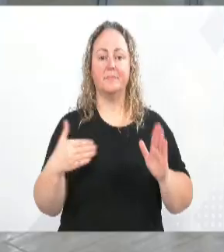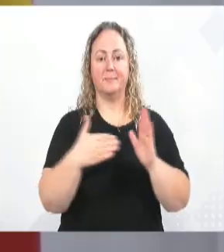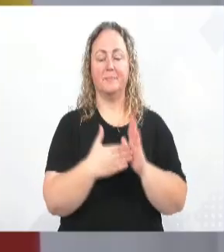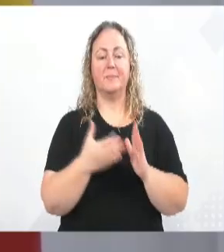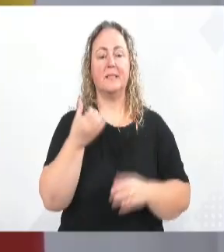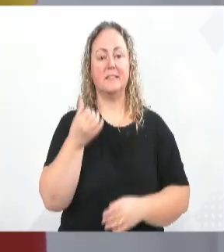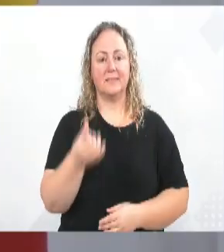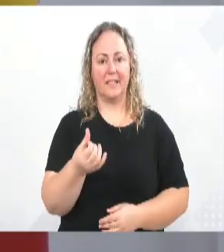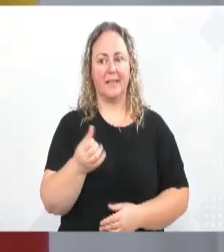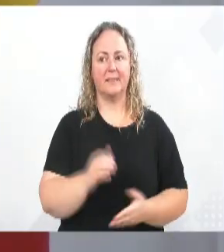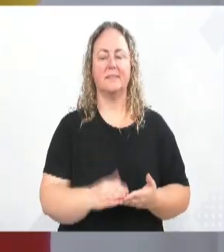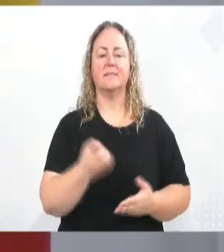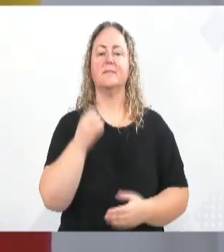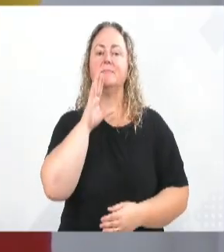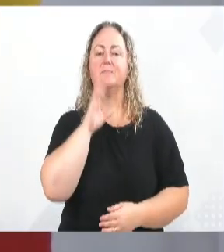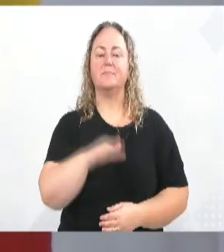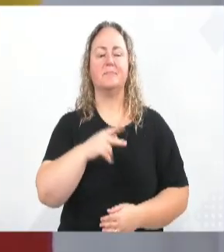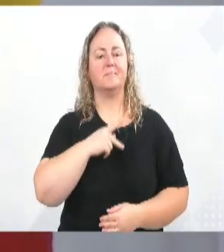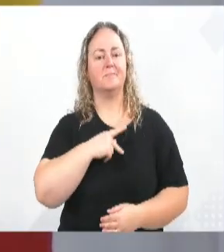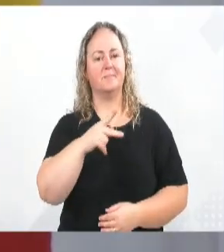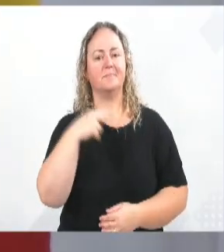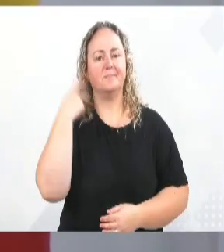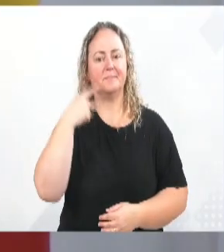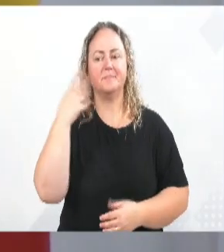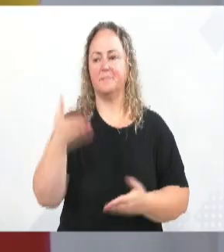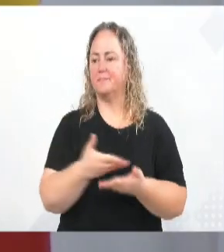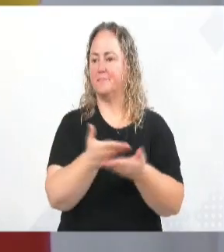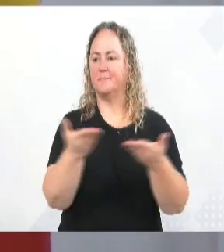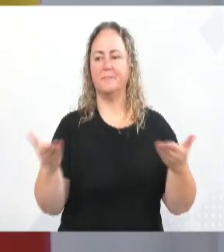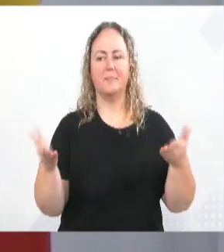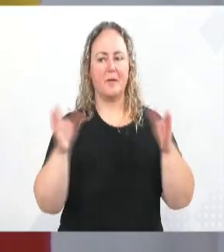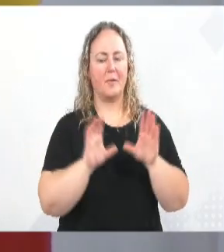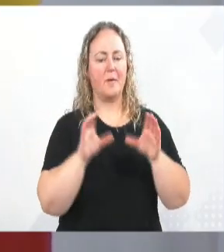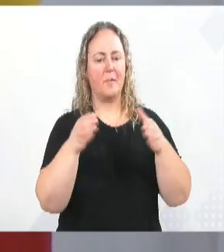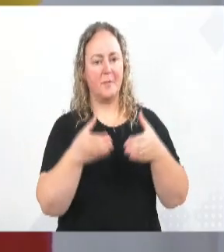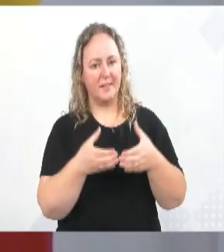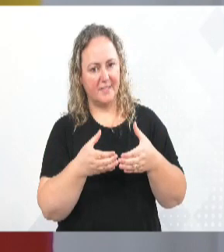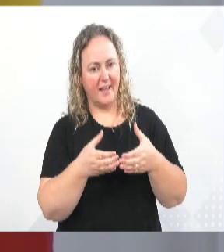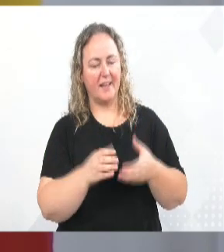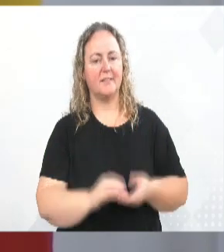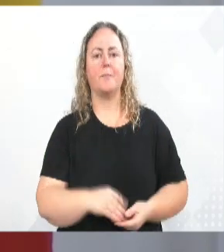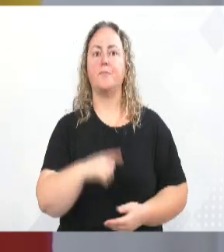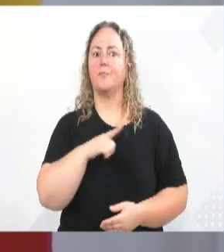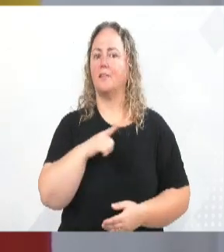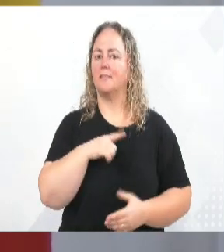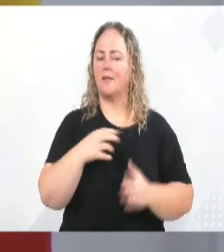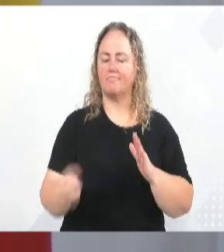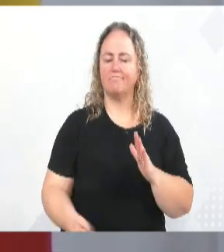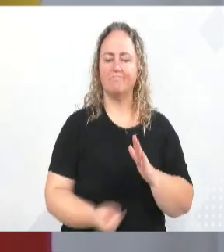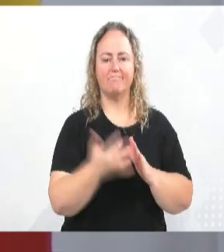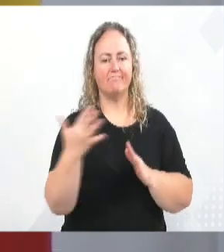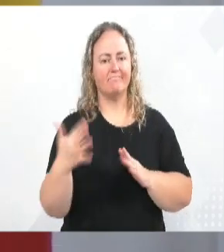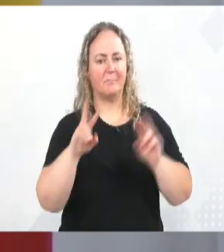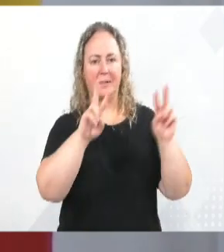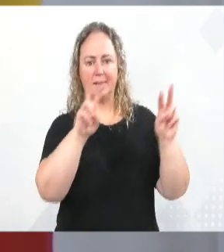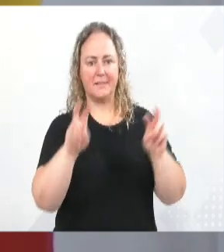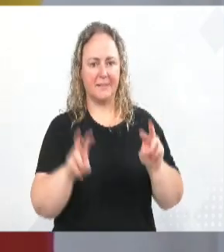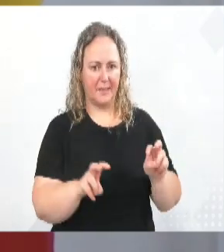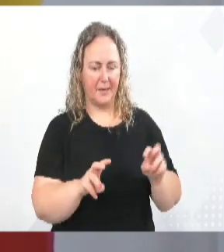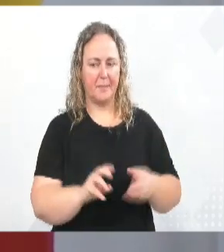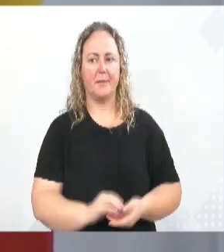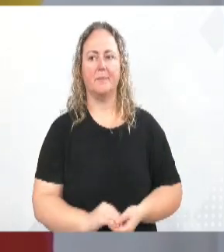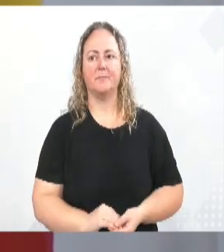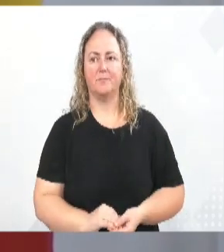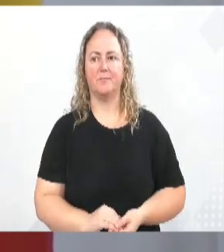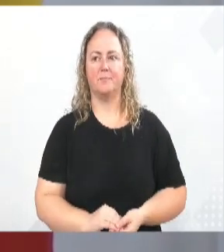Boa tarde, presidente, colegas vereadores, vereadoras, toda a comunidade. Tenho vários assuntos para tratar aqui, eu queria também fazer um